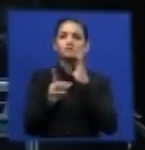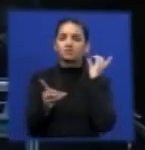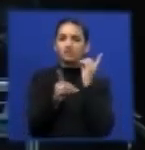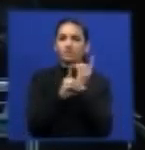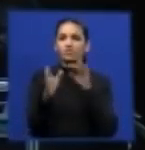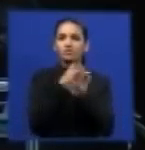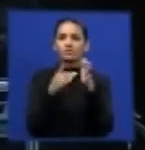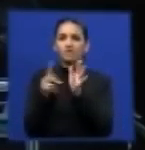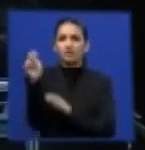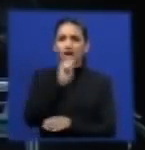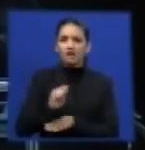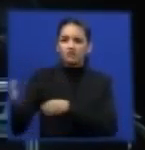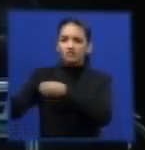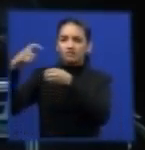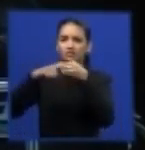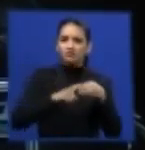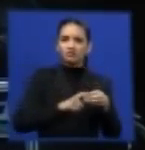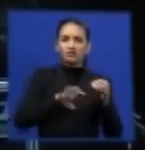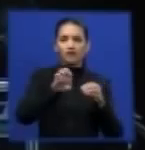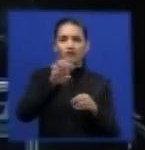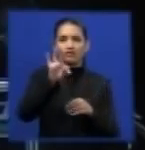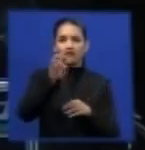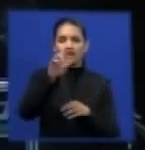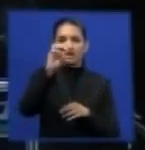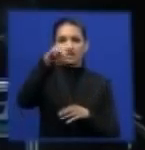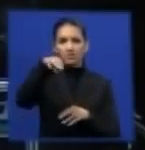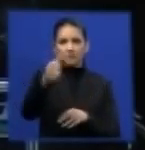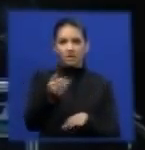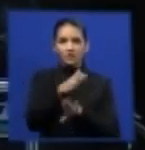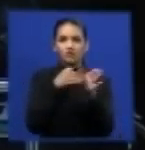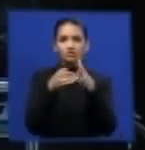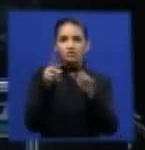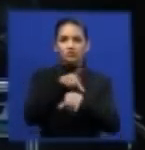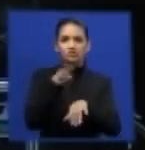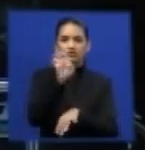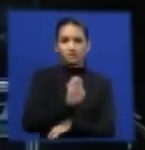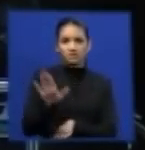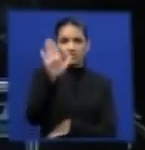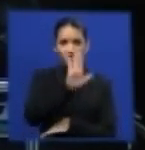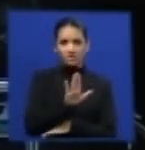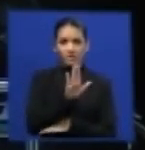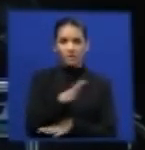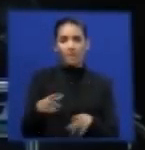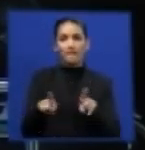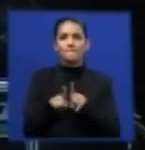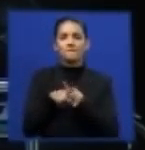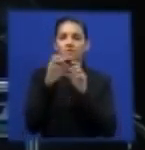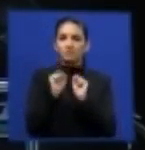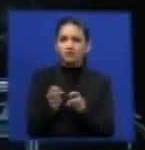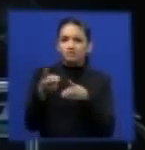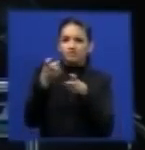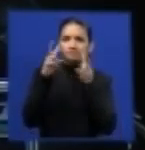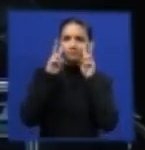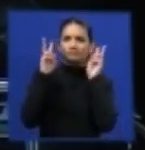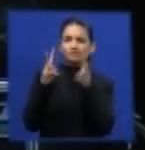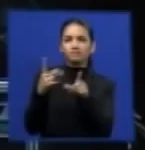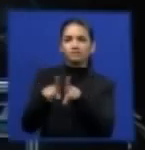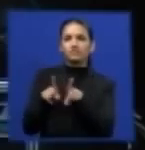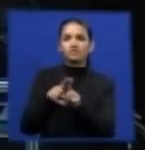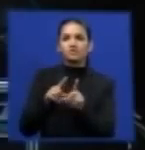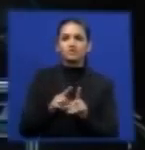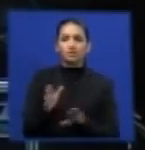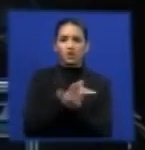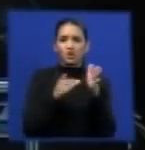associações filiadas à ETRMA em toda a Europa. Vocês podem observar que todos